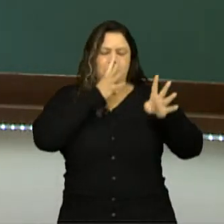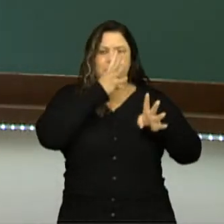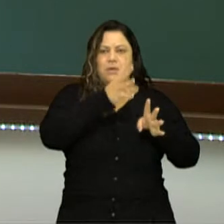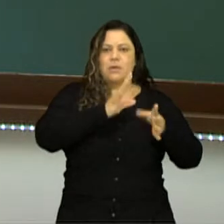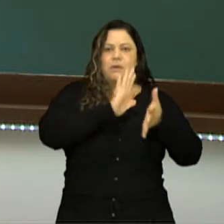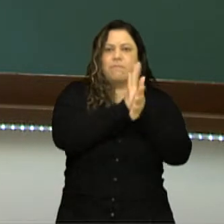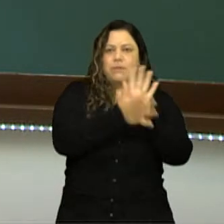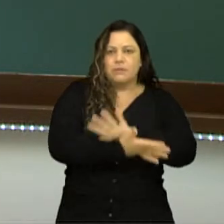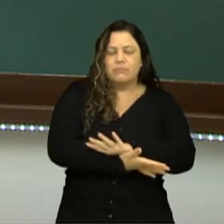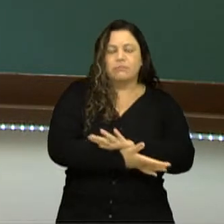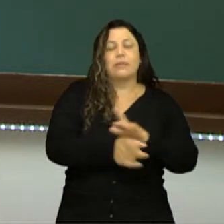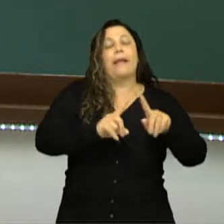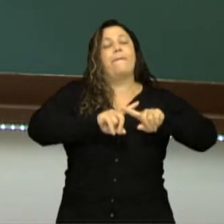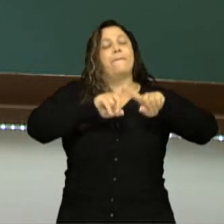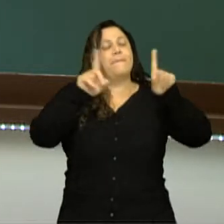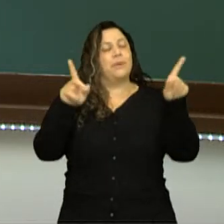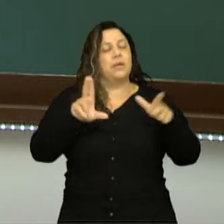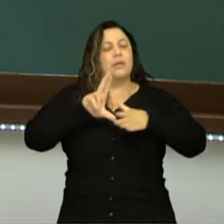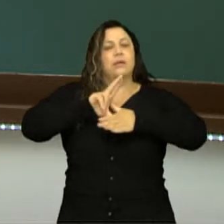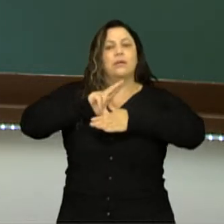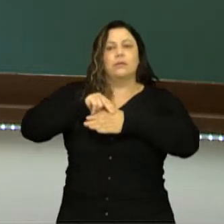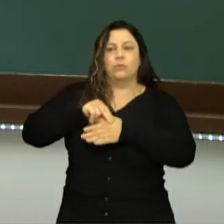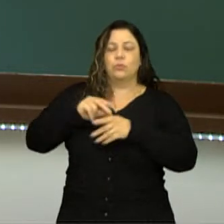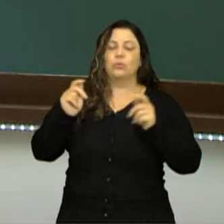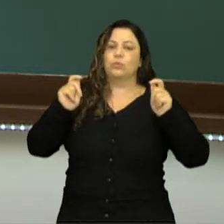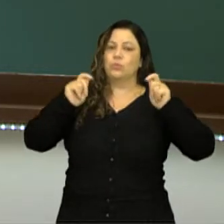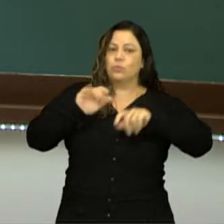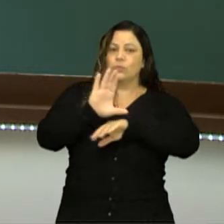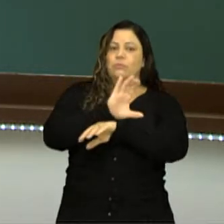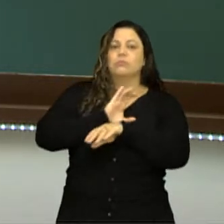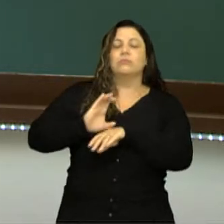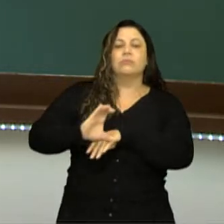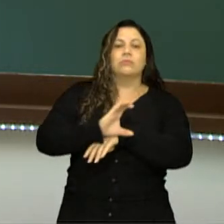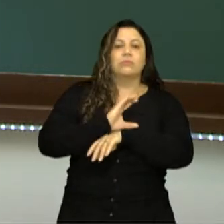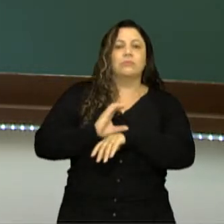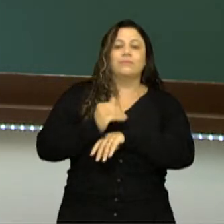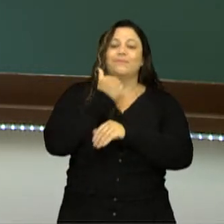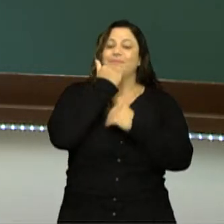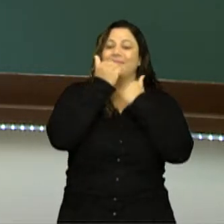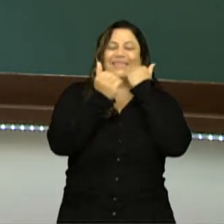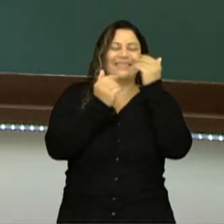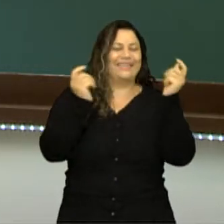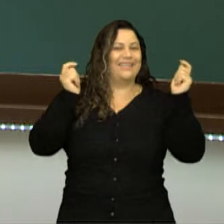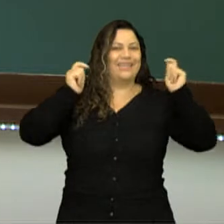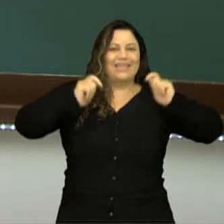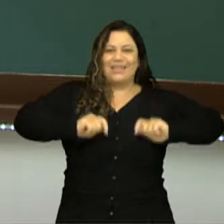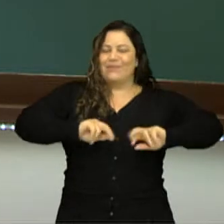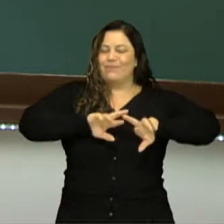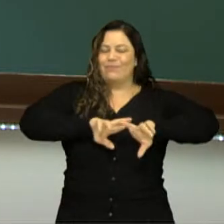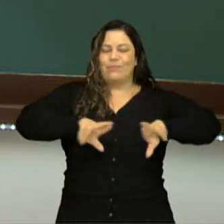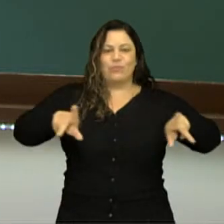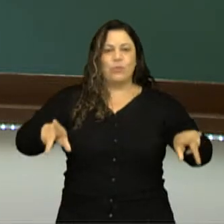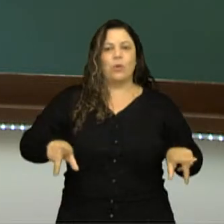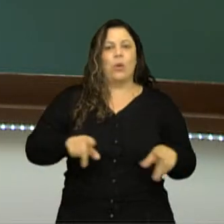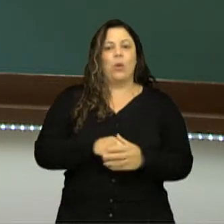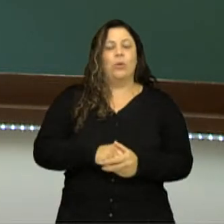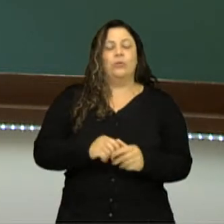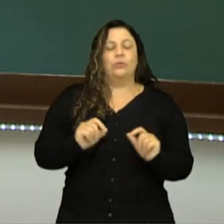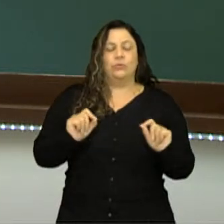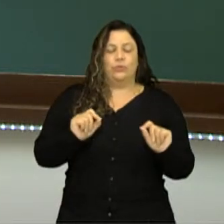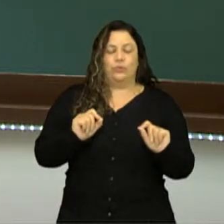artigo, aliás, um inciso desse artigo da Constituição. Ninguém pode ser submetido a condições